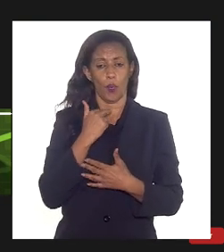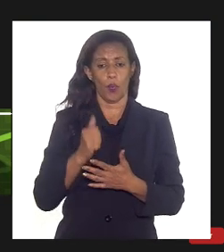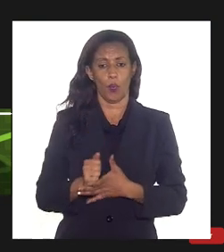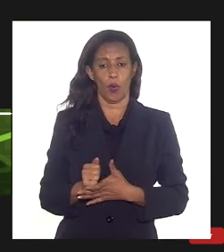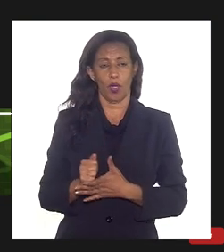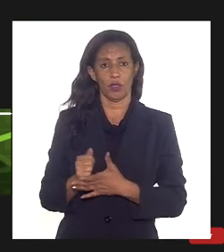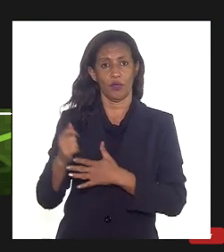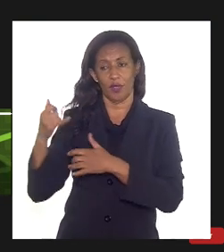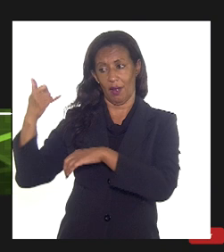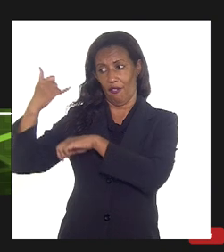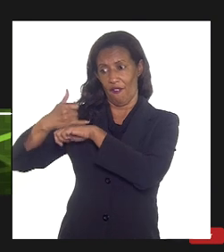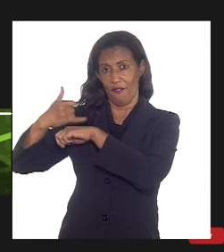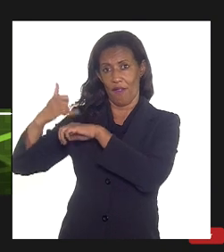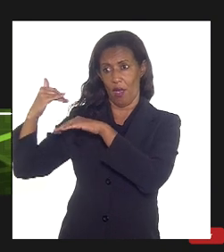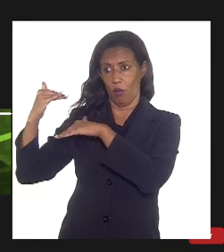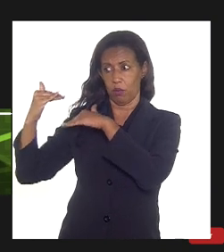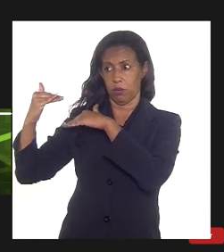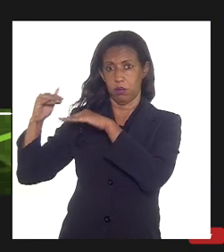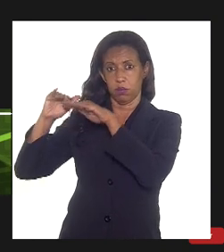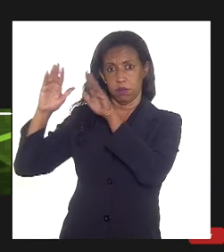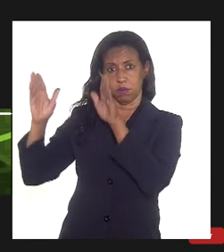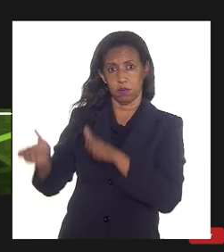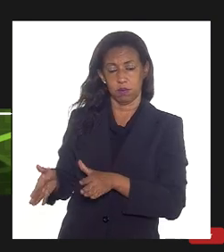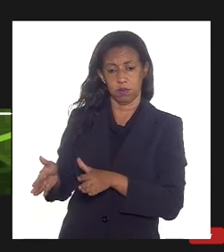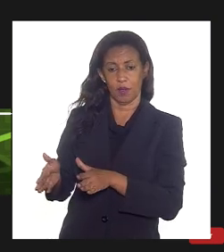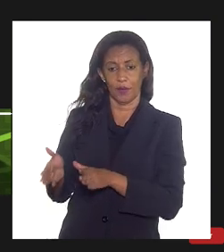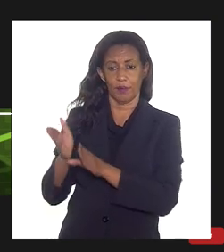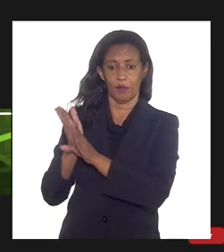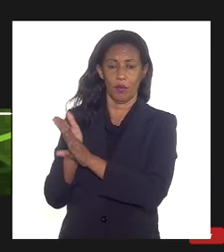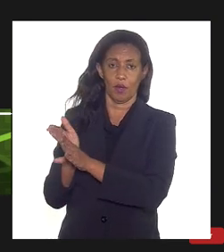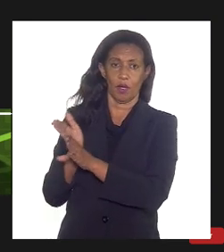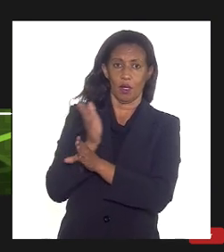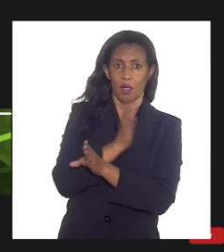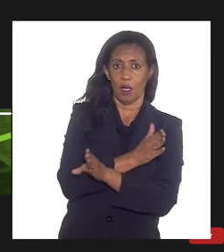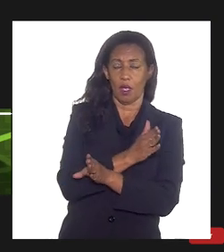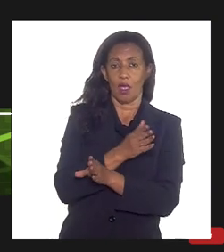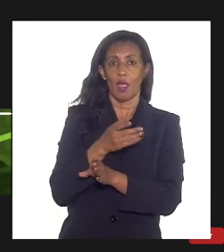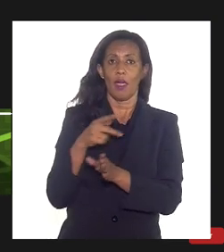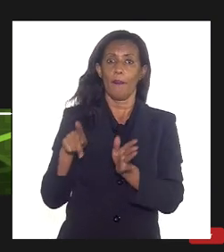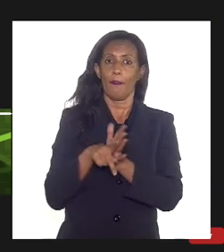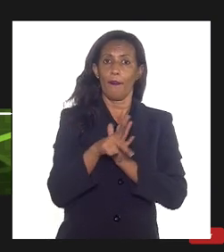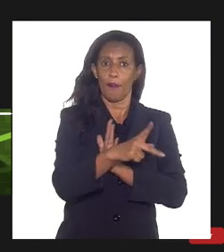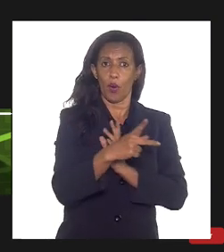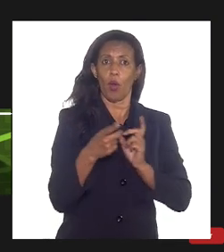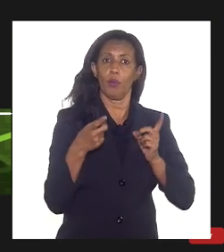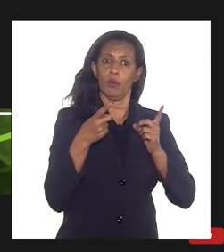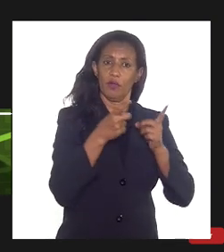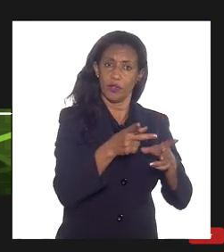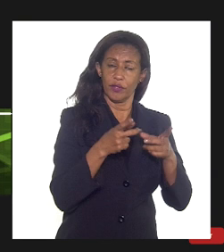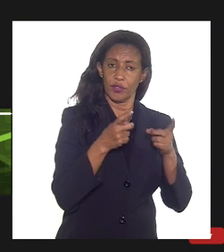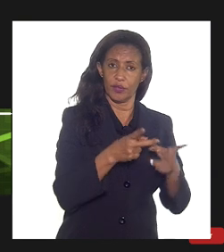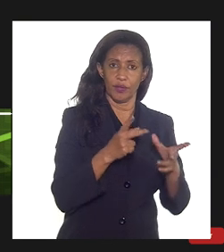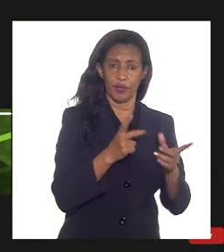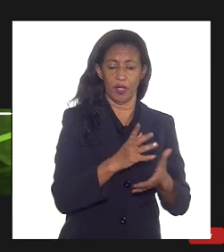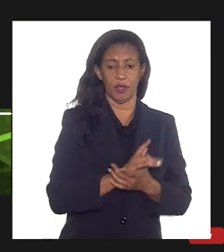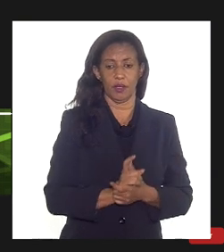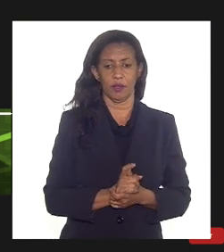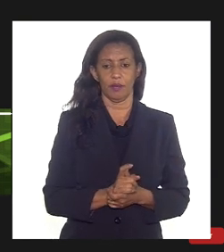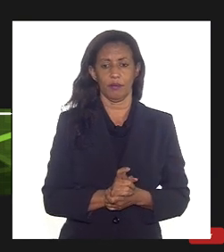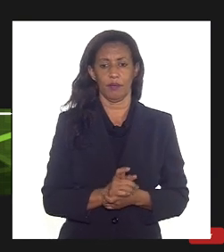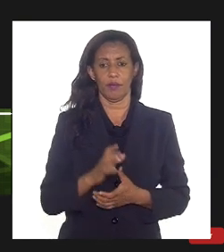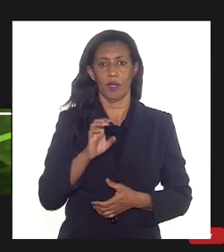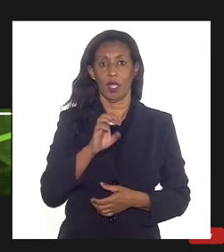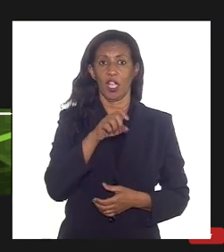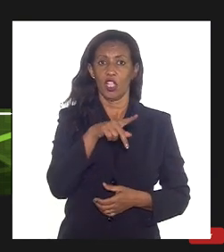plataforma e uma parte é enviado para consumo no mercado essa parte que a gente chama exportado quando se fala exportado é